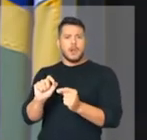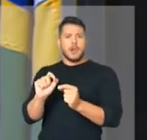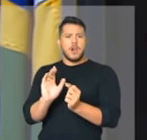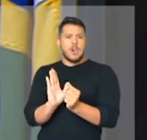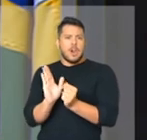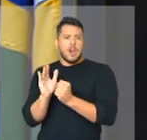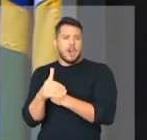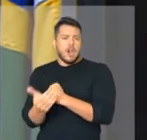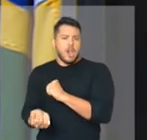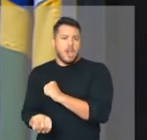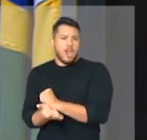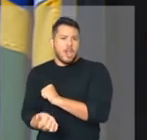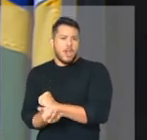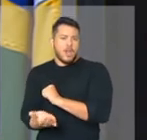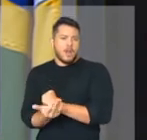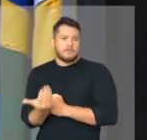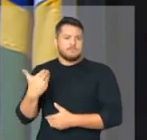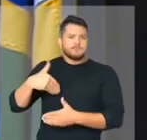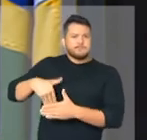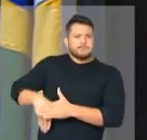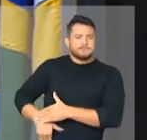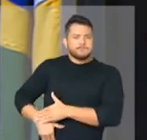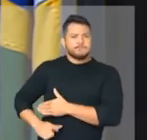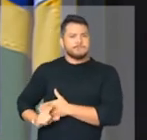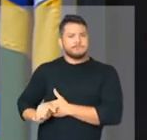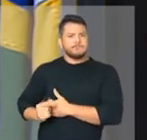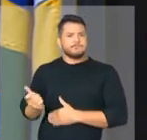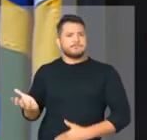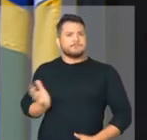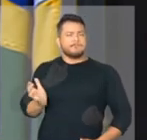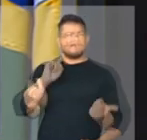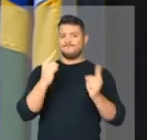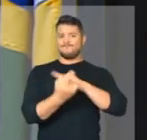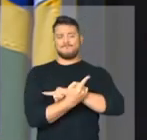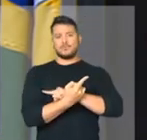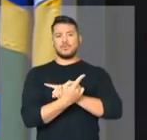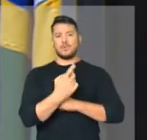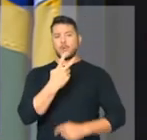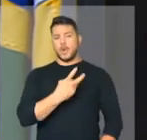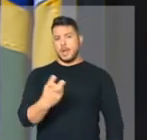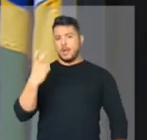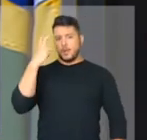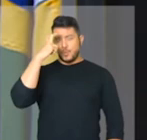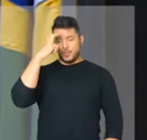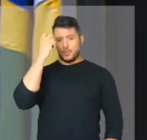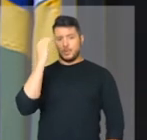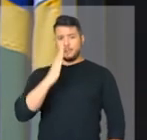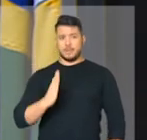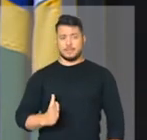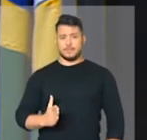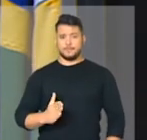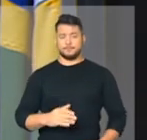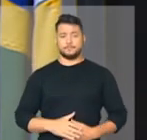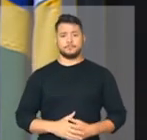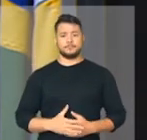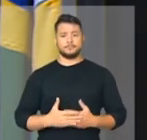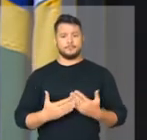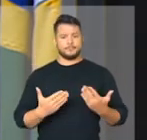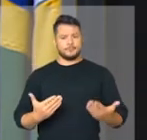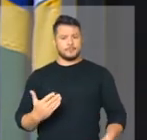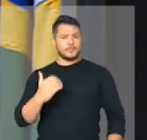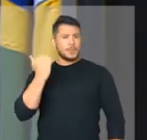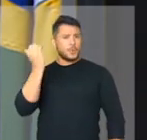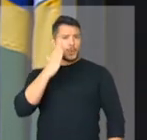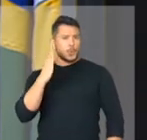encher seus bolsos e dos seus companheiros de partido, fazendo com que o brasileiro se